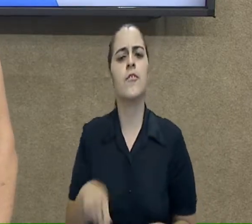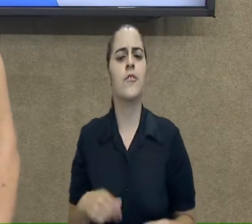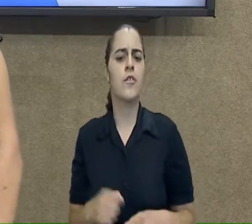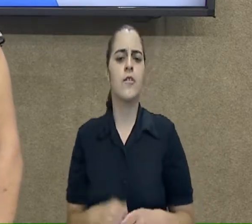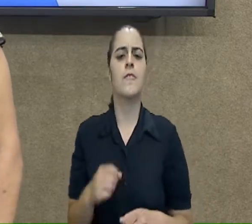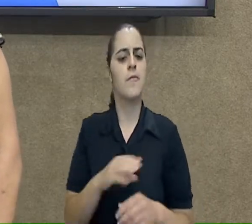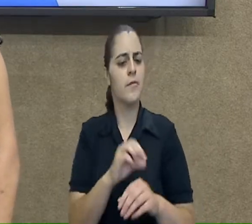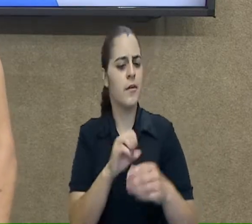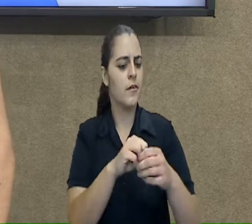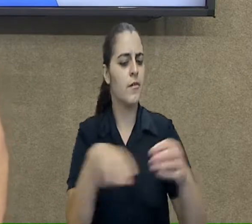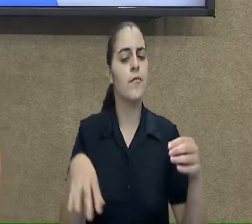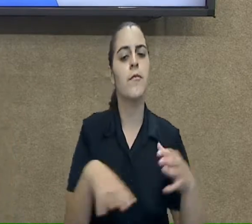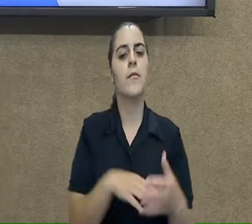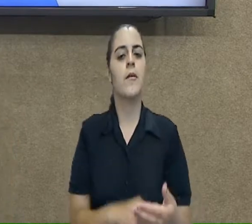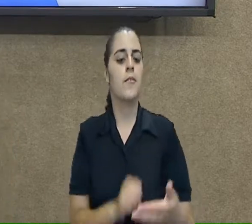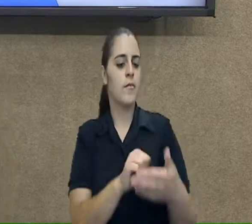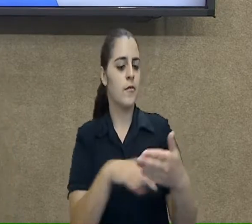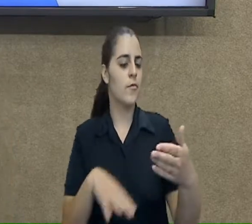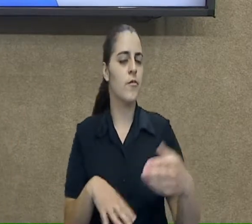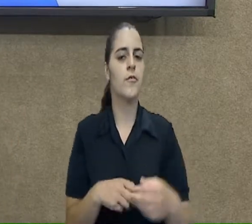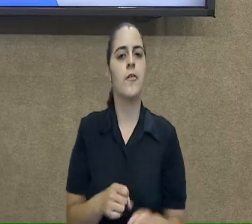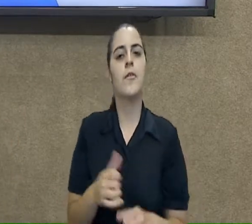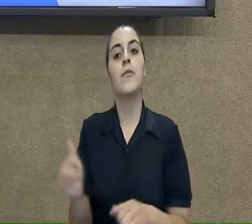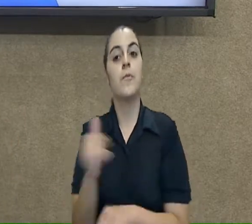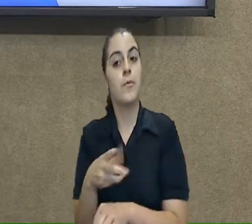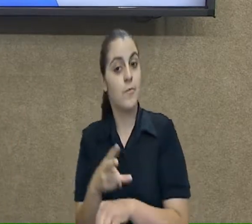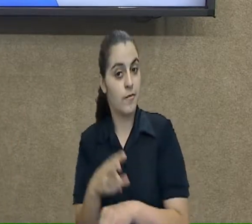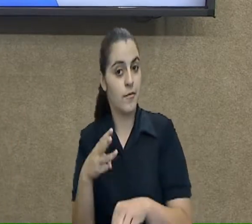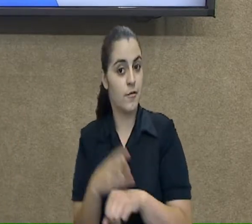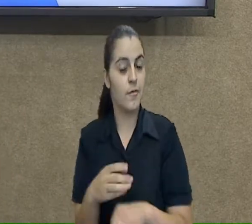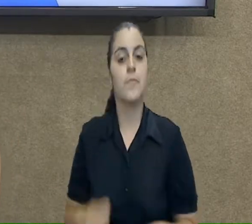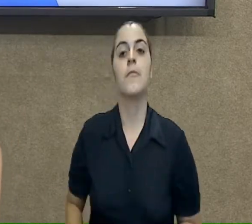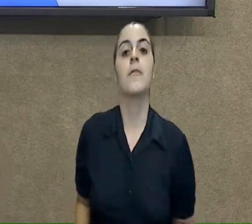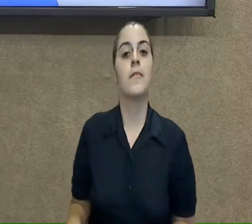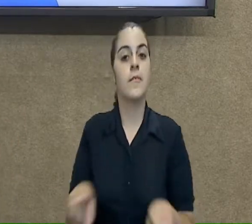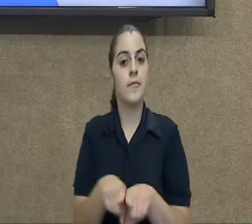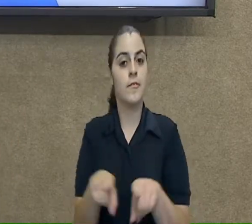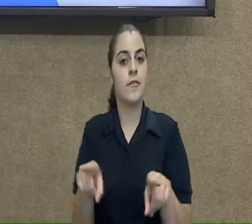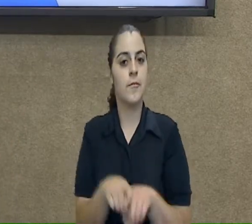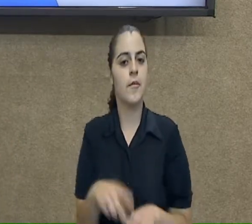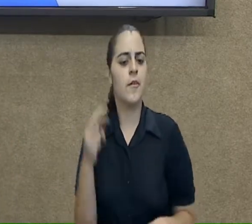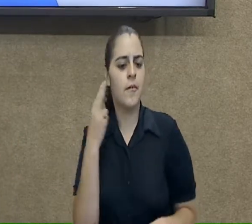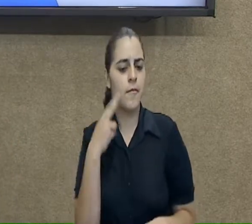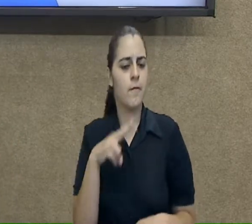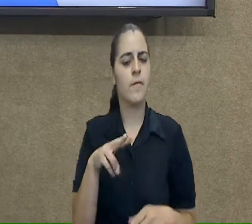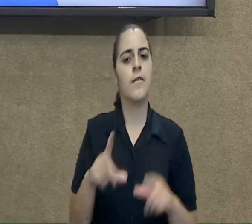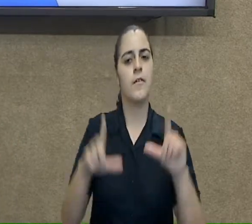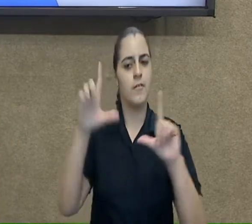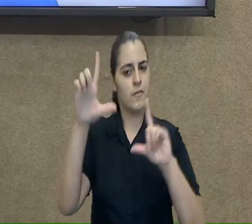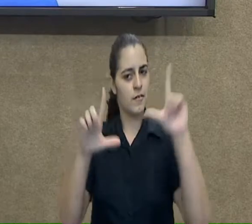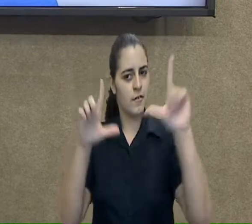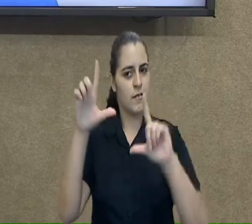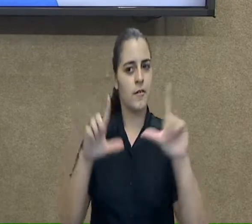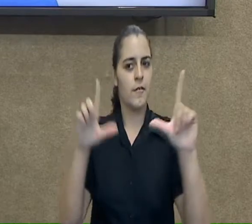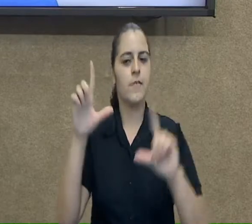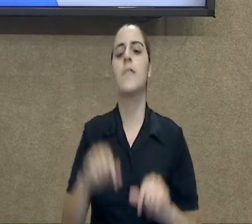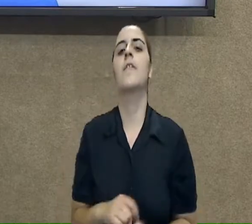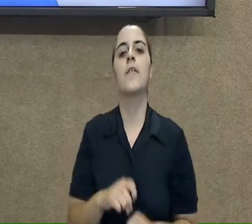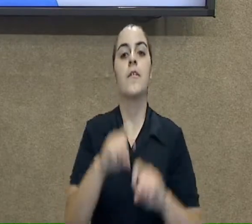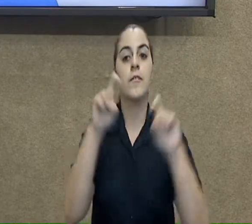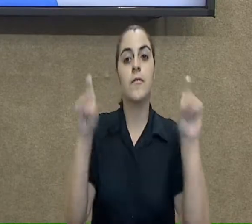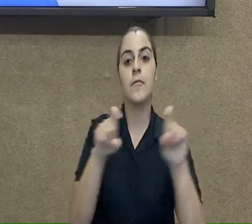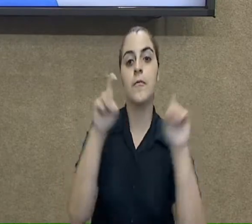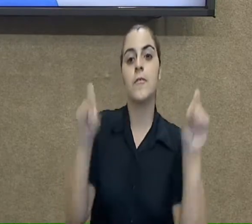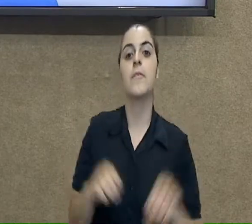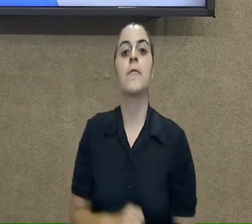da aba fórum, através do WhatsApp e também assistindo a nossa videoaula,